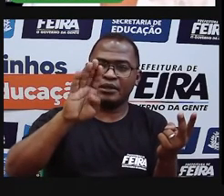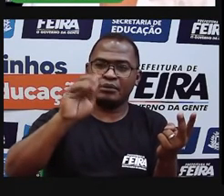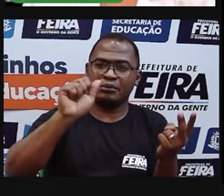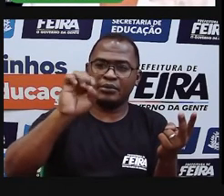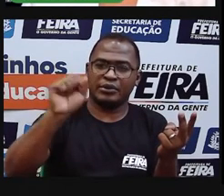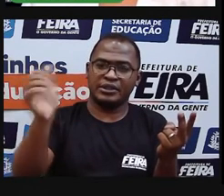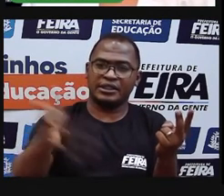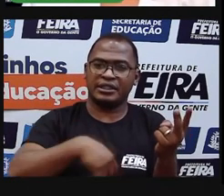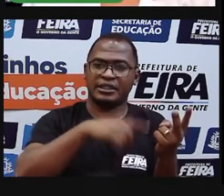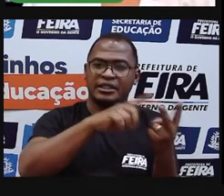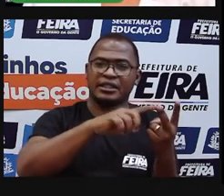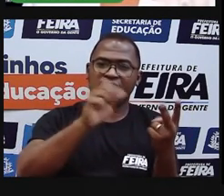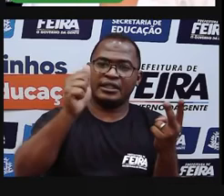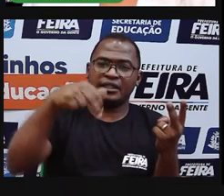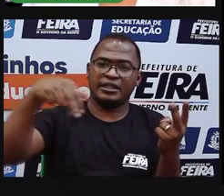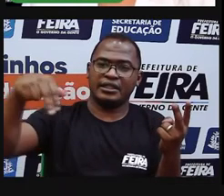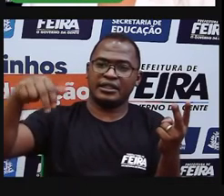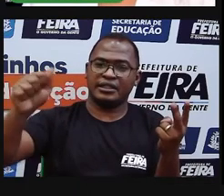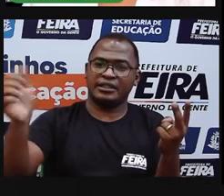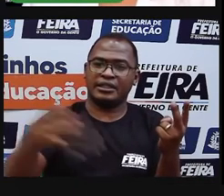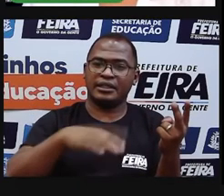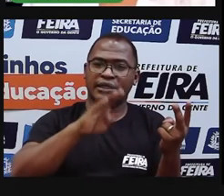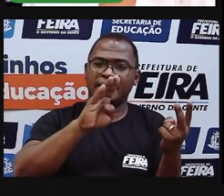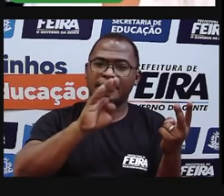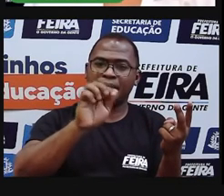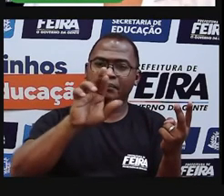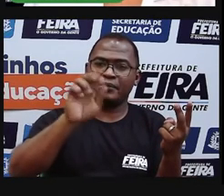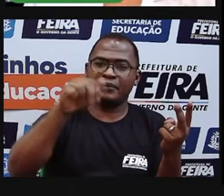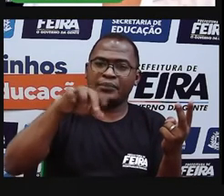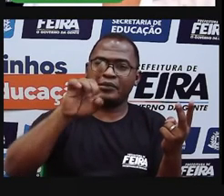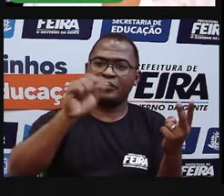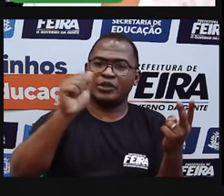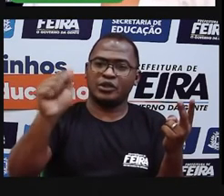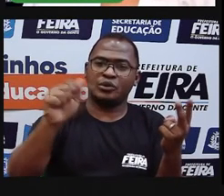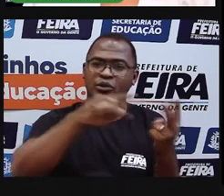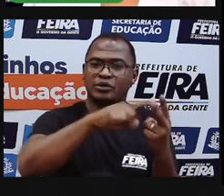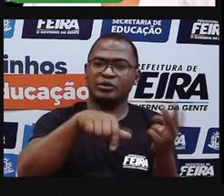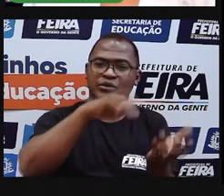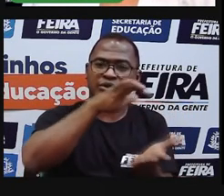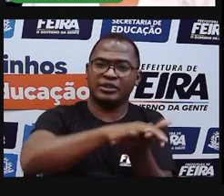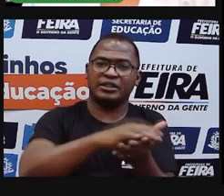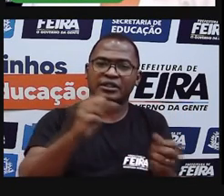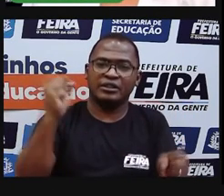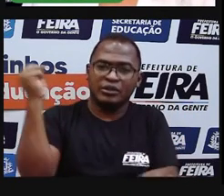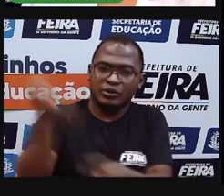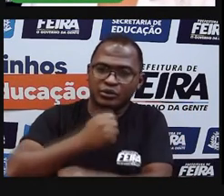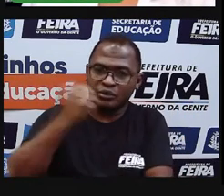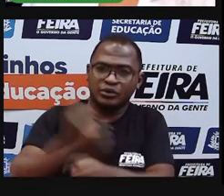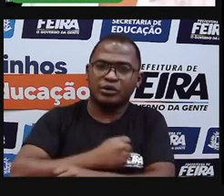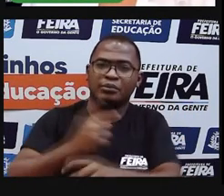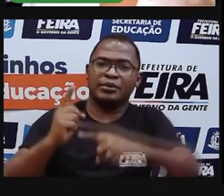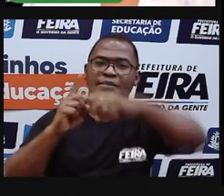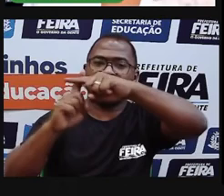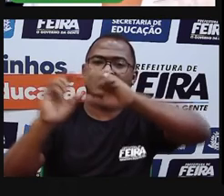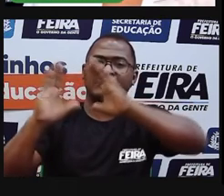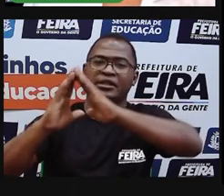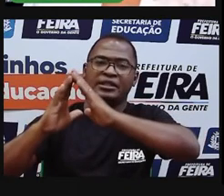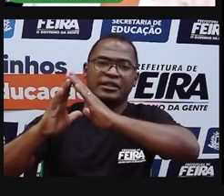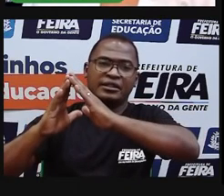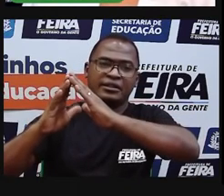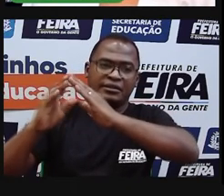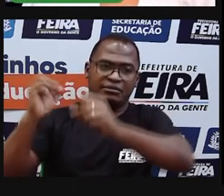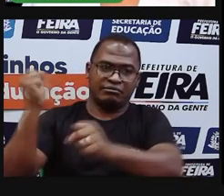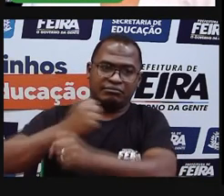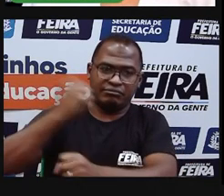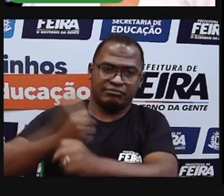dos Olhos D'Água em homenagem à sua santa de devoção, a Senhora Santana. Começou a nascer ali, naquele local,